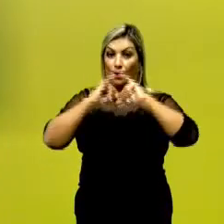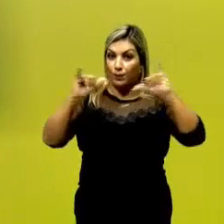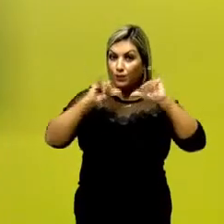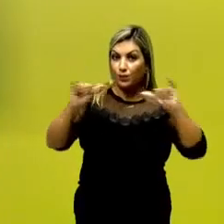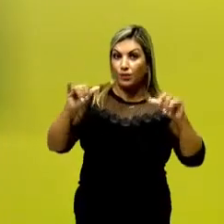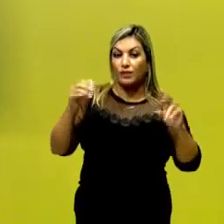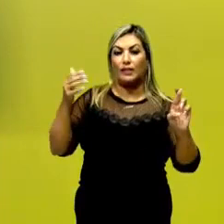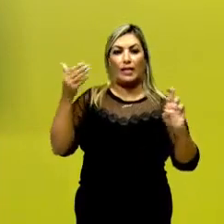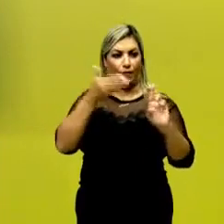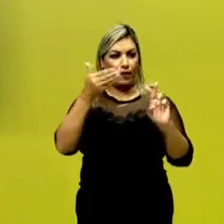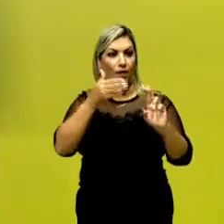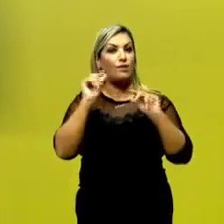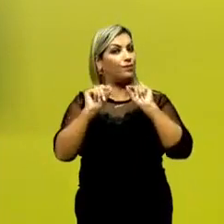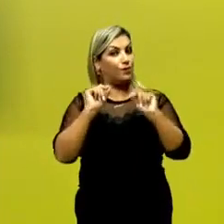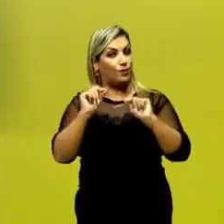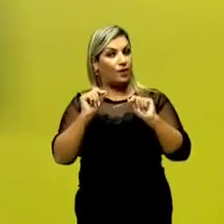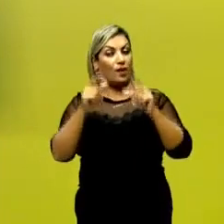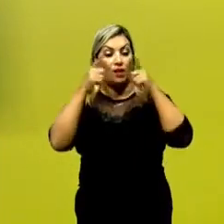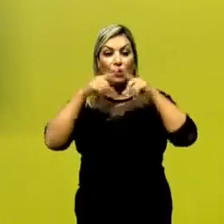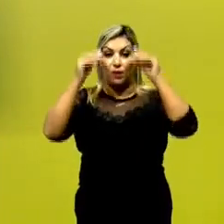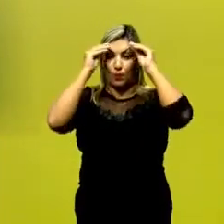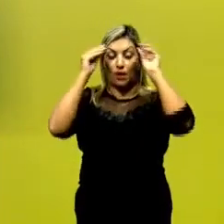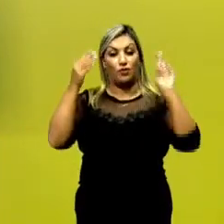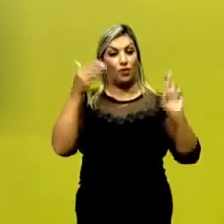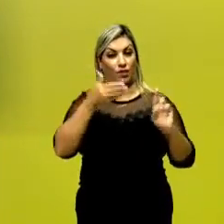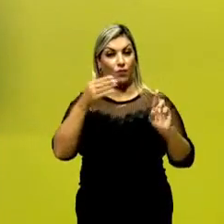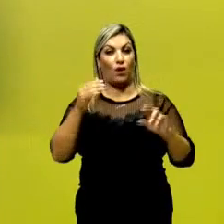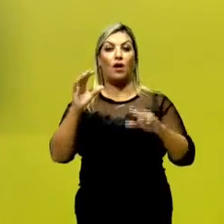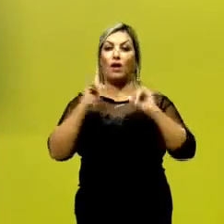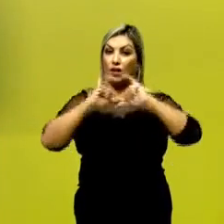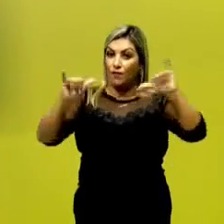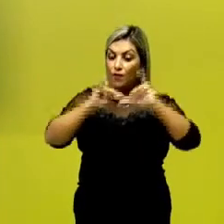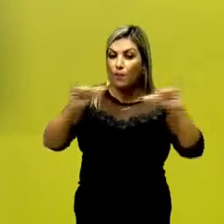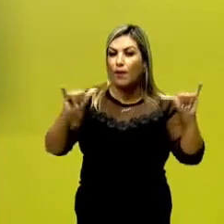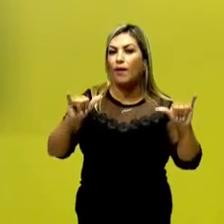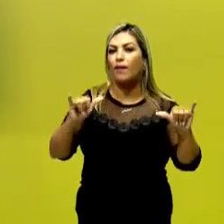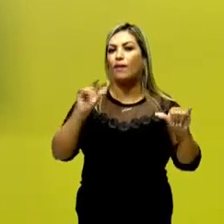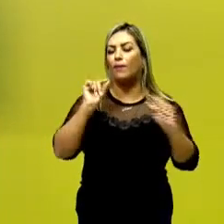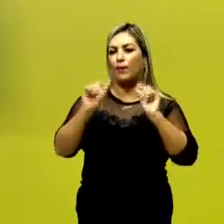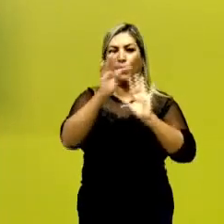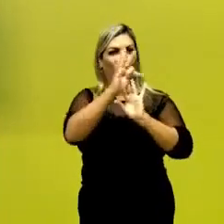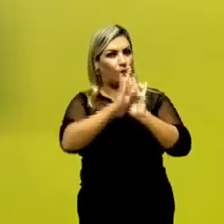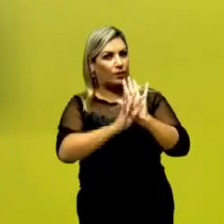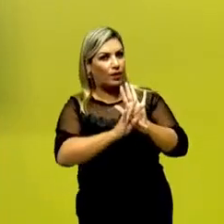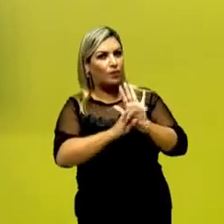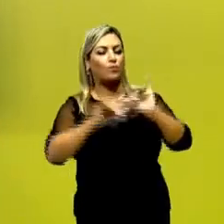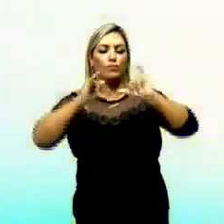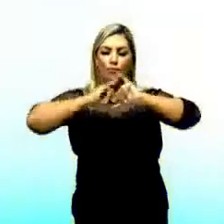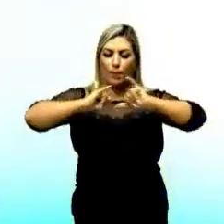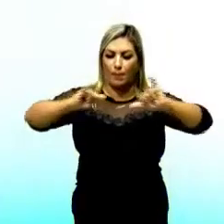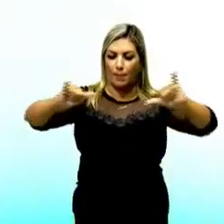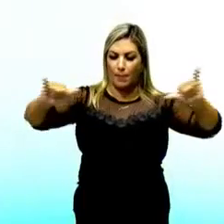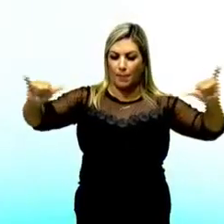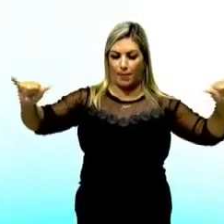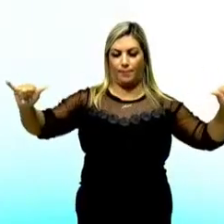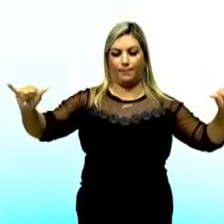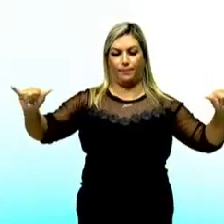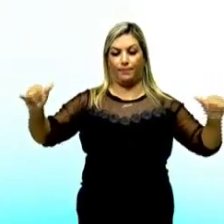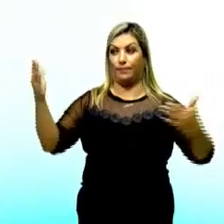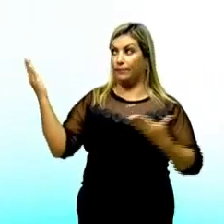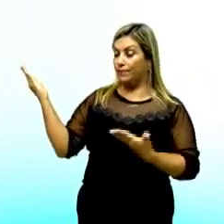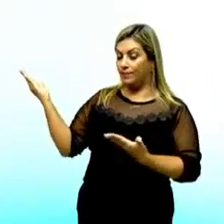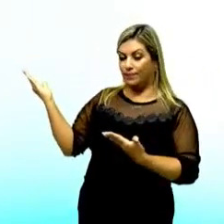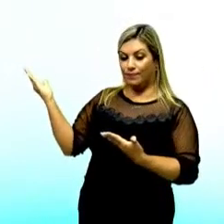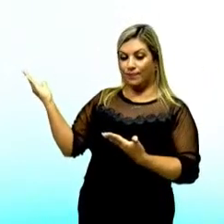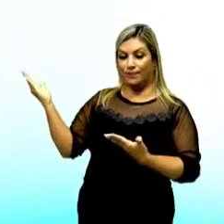refere-se, tem como função de linguagem informar, é um texto informativo. Se eu